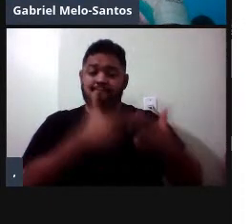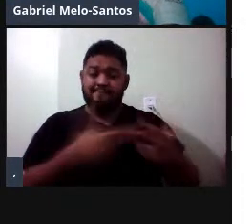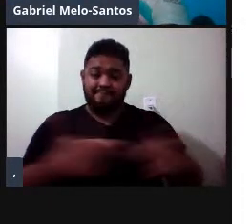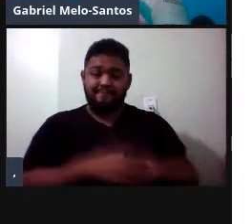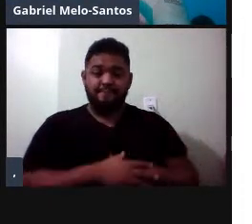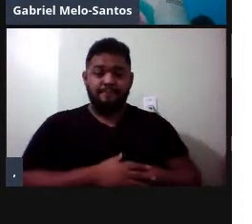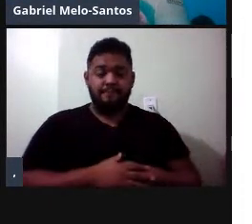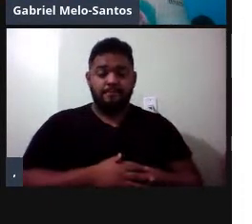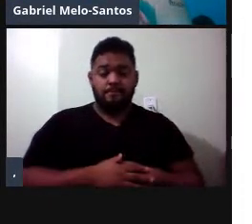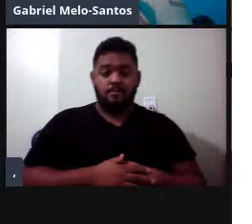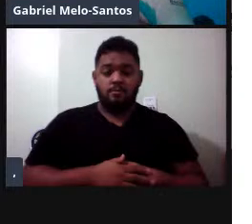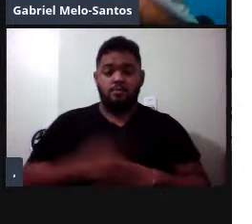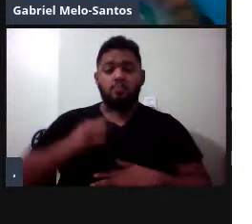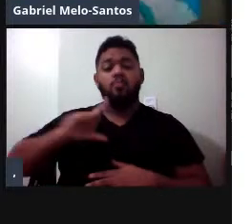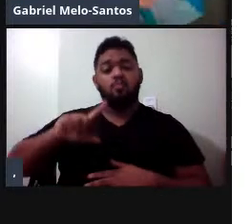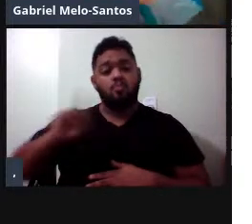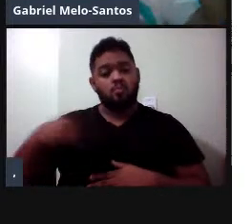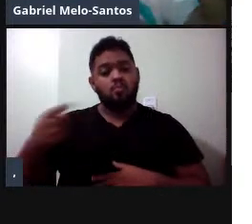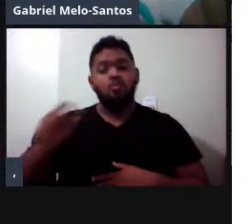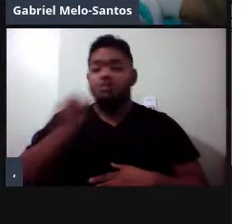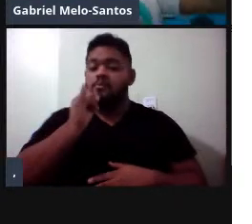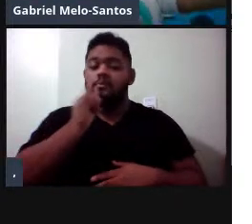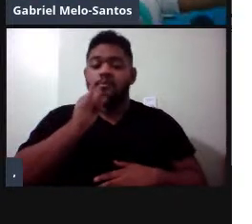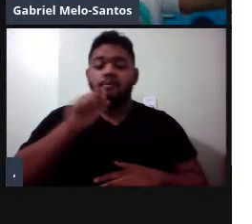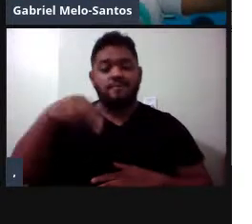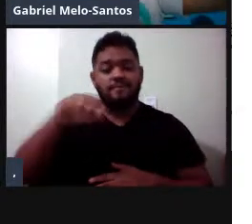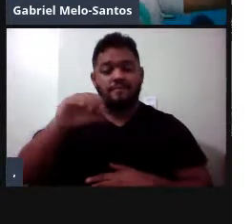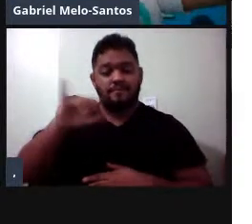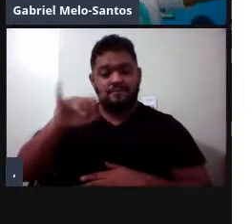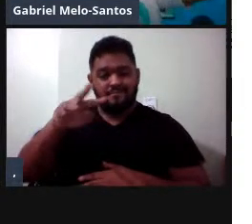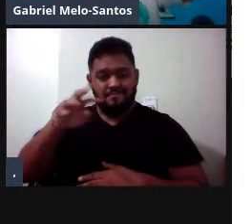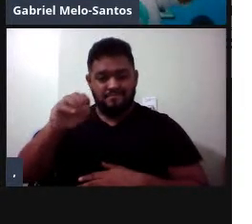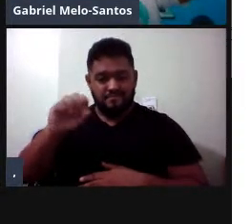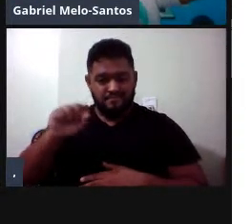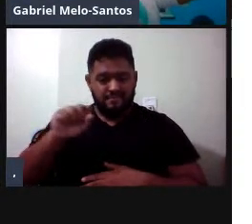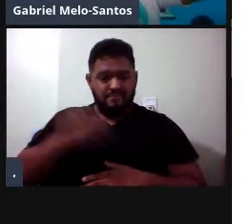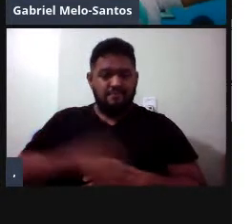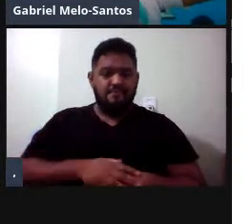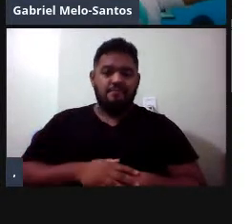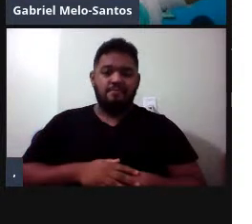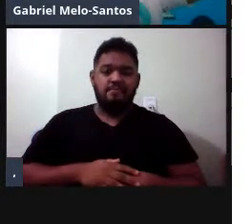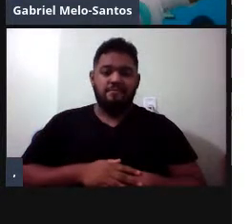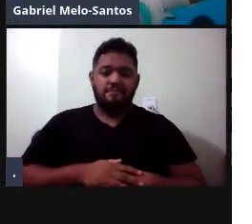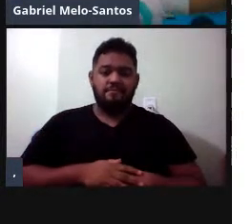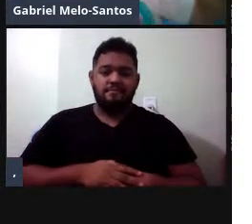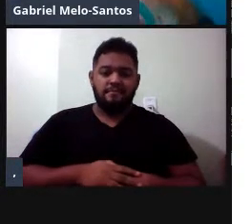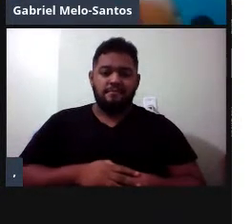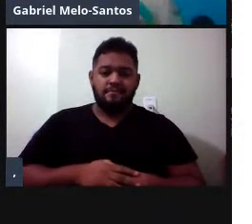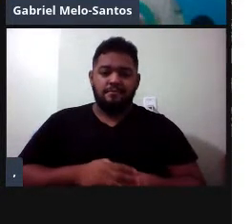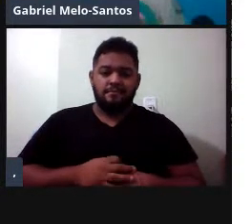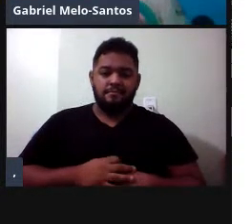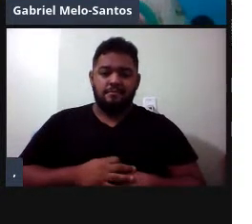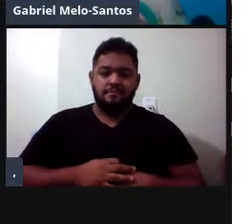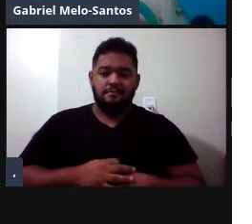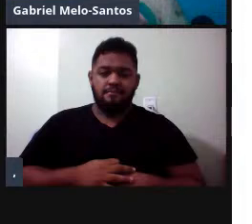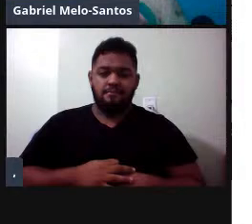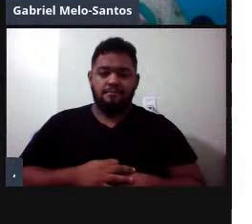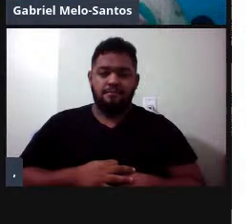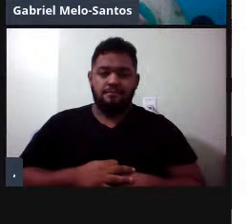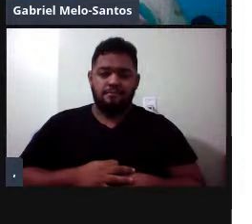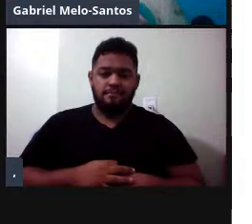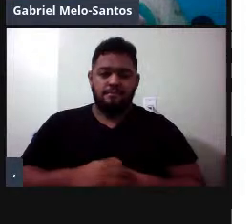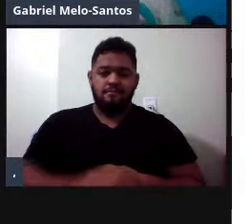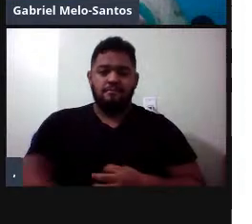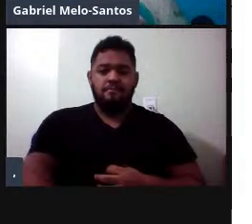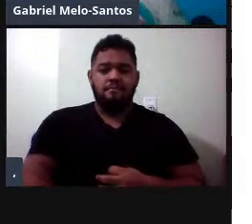ou sub-harmônicos, harmônicos, normalmente, quando a energia do som está dividida em múltiplos de dois, da frequência fundamental, que aqui